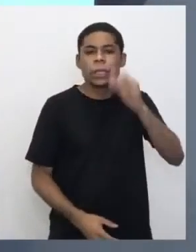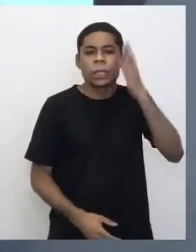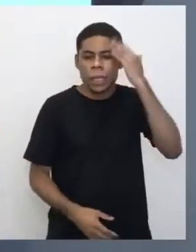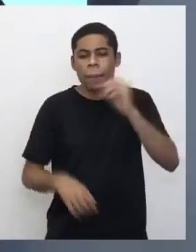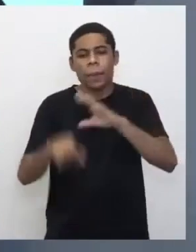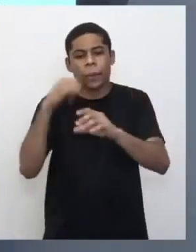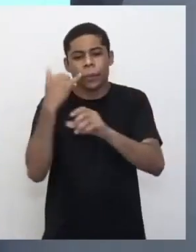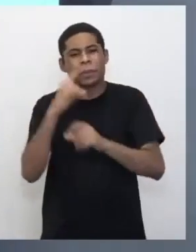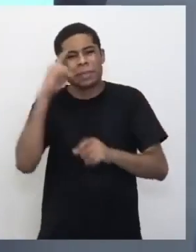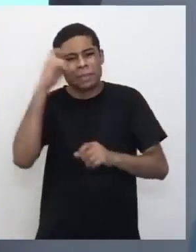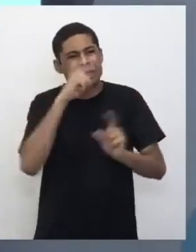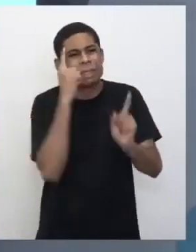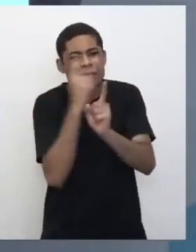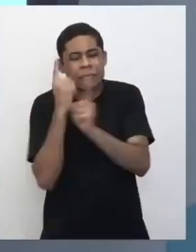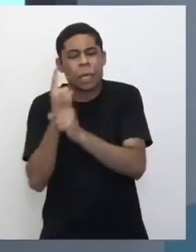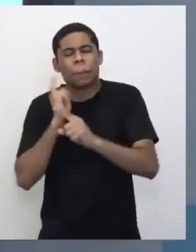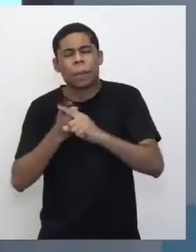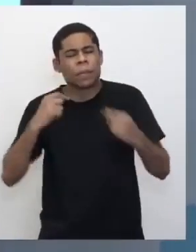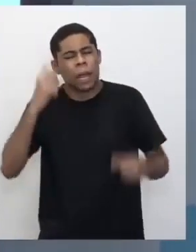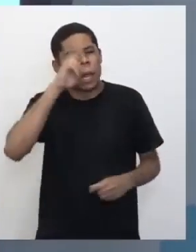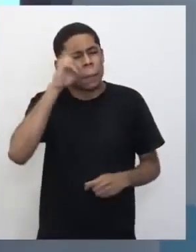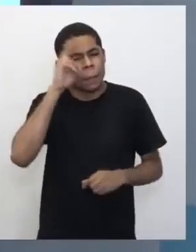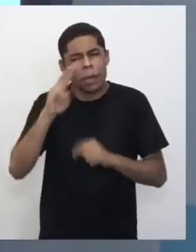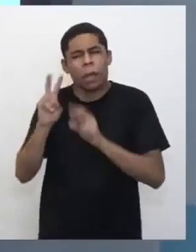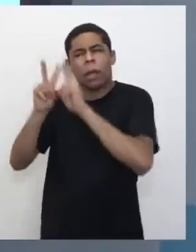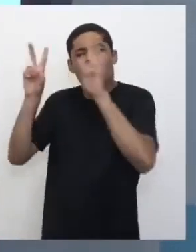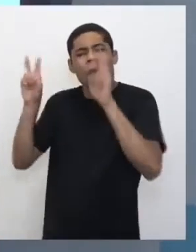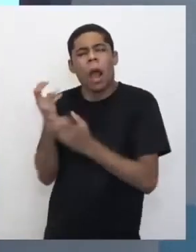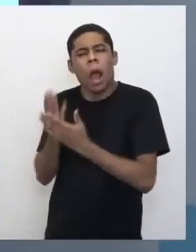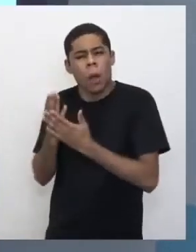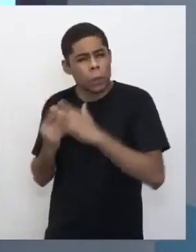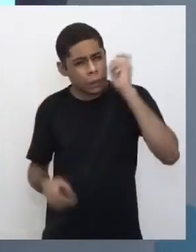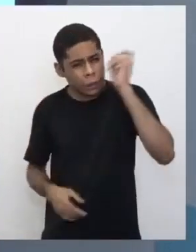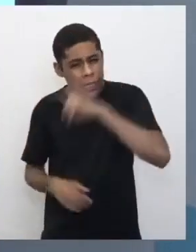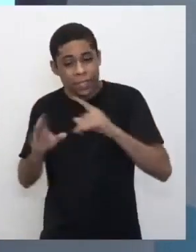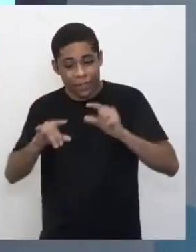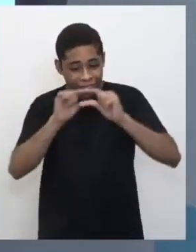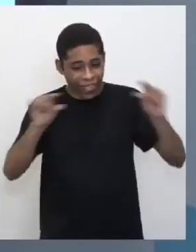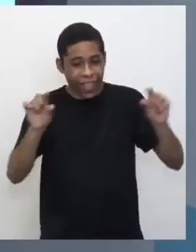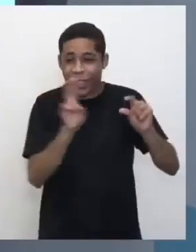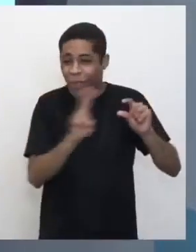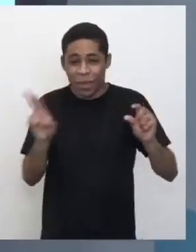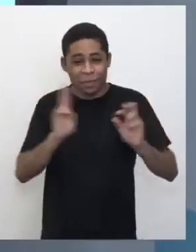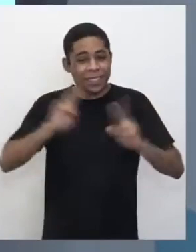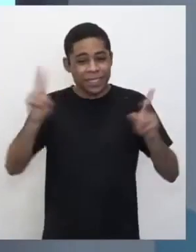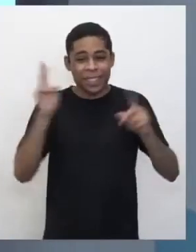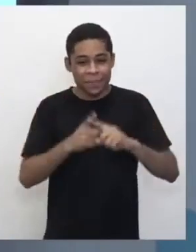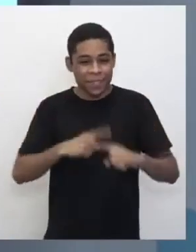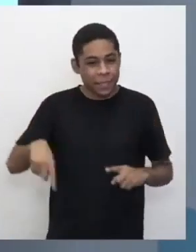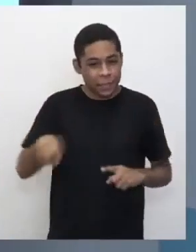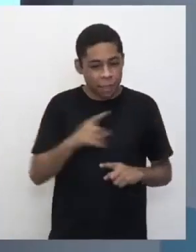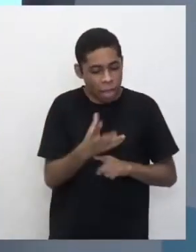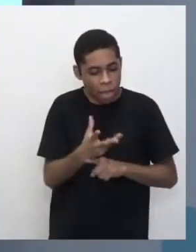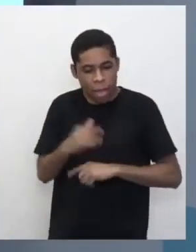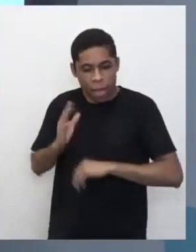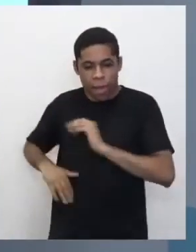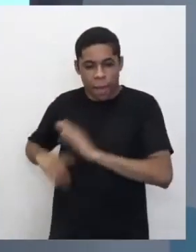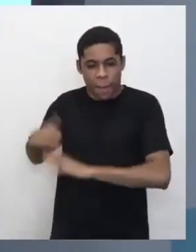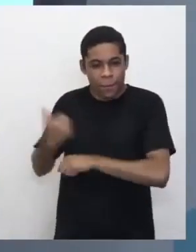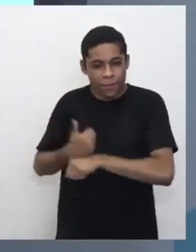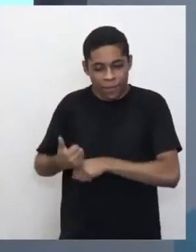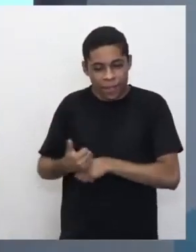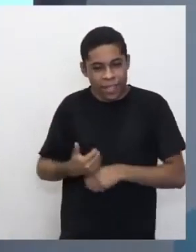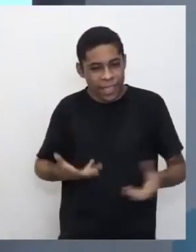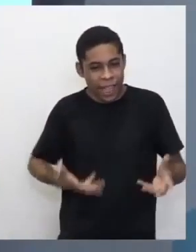difícil achar as aulas, porque você tem que lembrar o nome da aula e às vezes a gente dá uns nomes assim super exóticos. É verdade. A criativo, a gente é criativo aqui, ó, só na